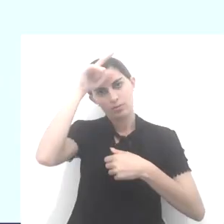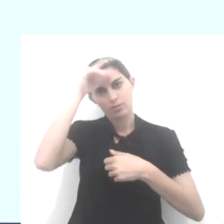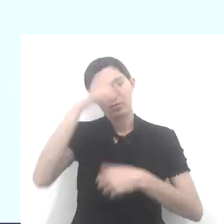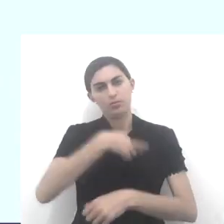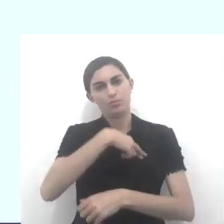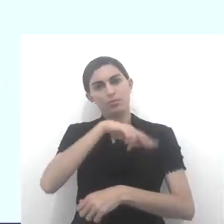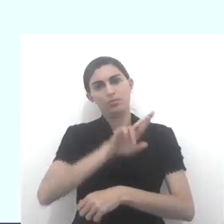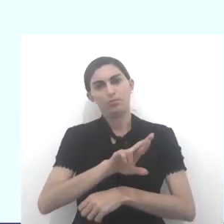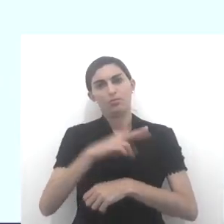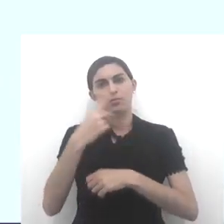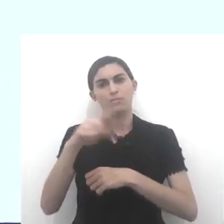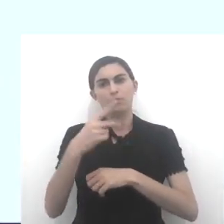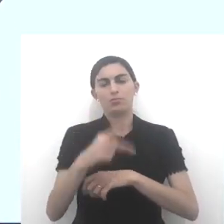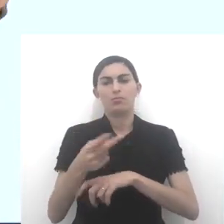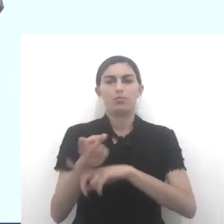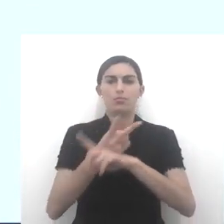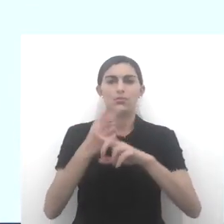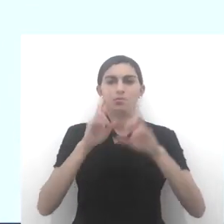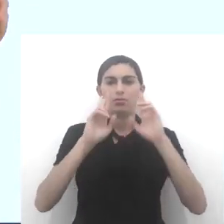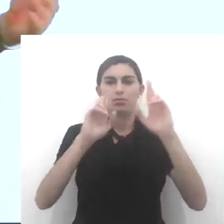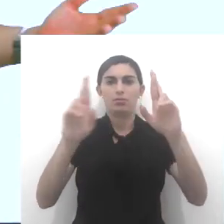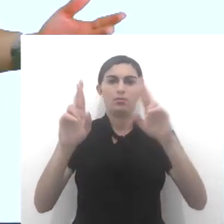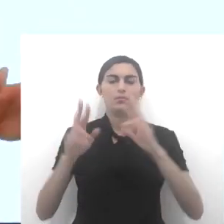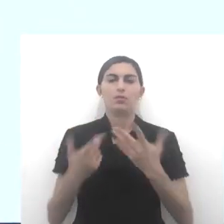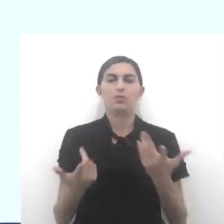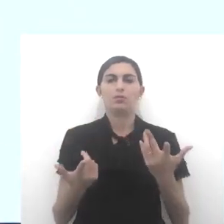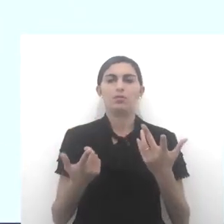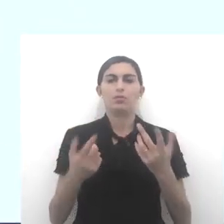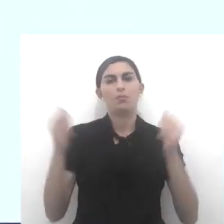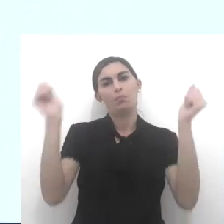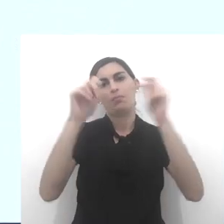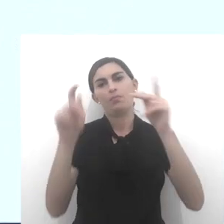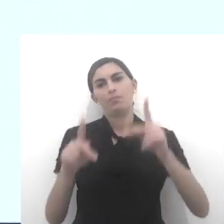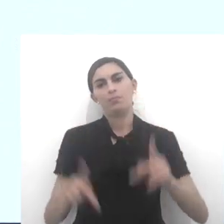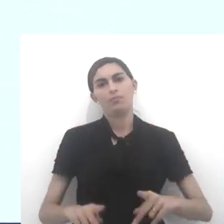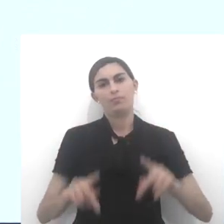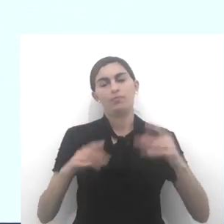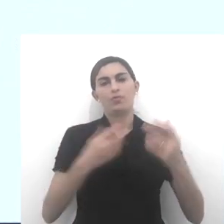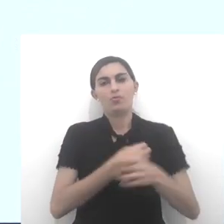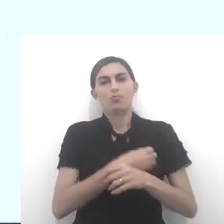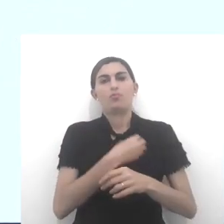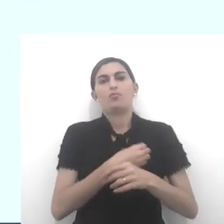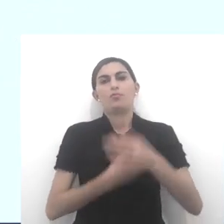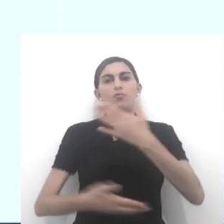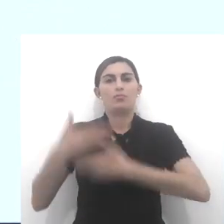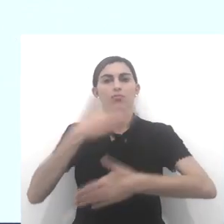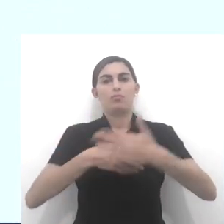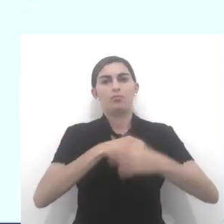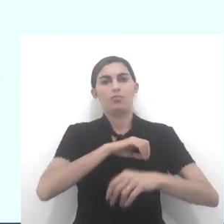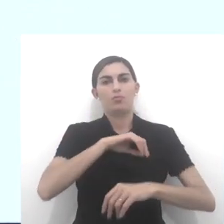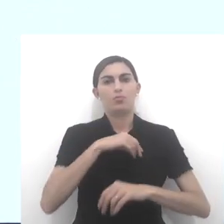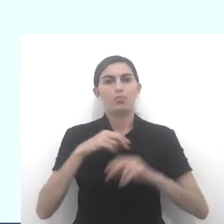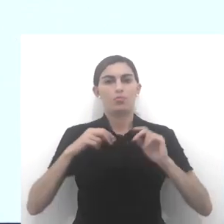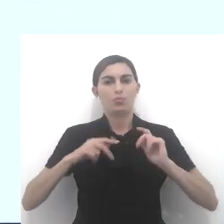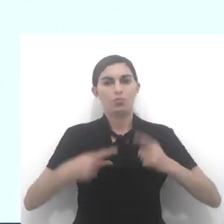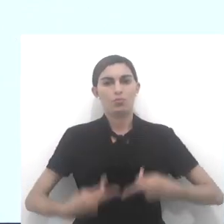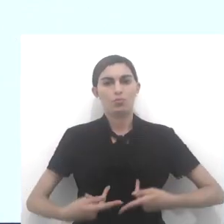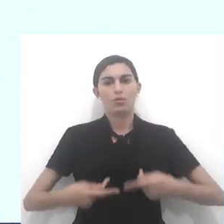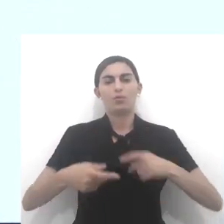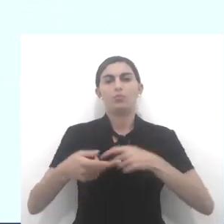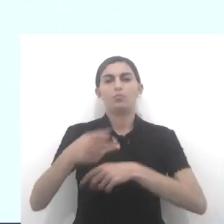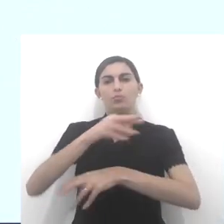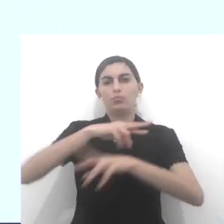religioso nessa busca do respeito e a paz. O convívio humano na busca da